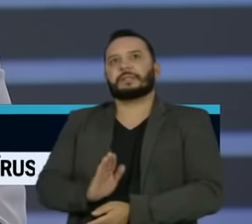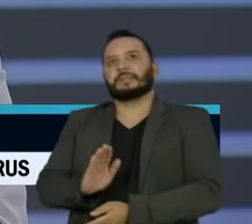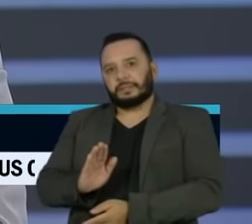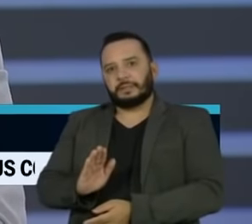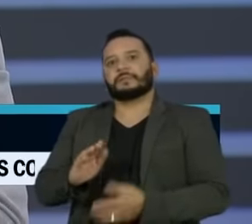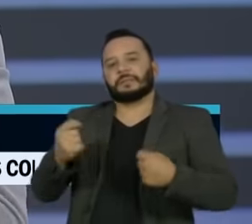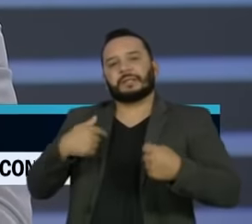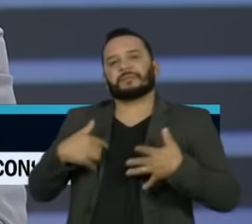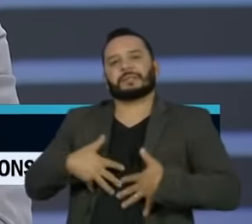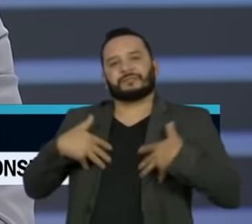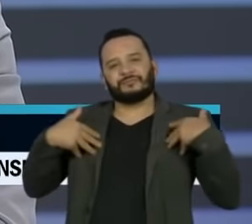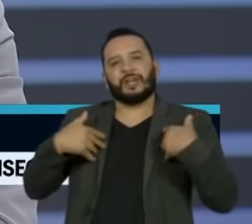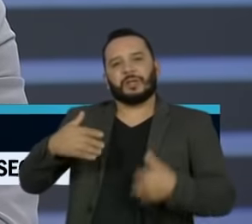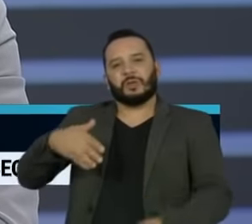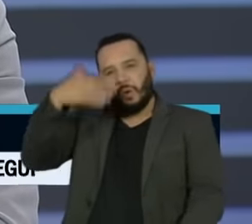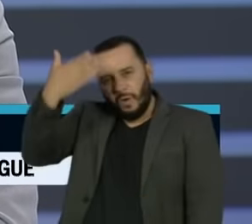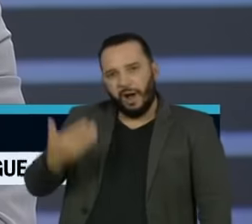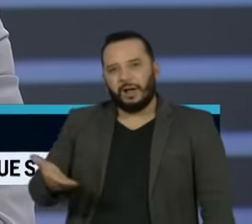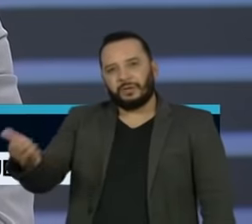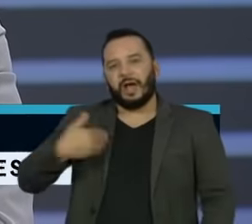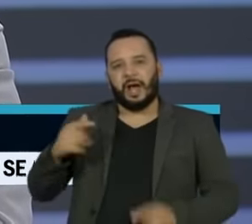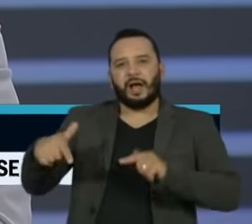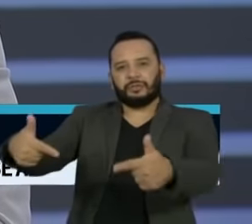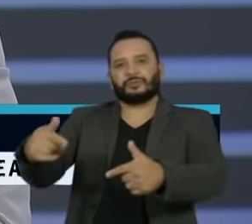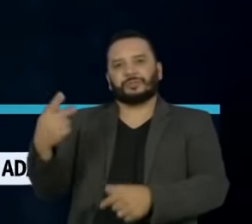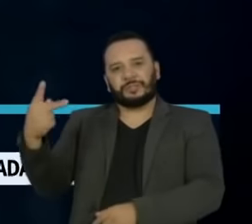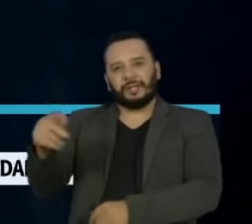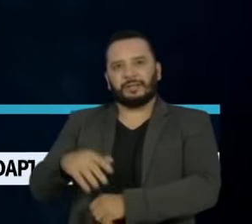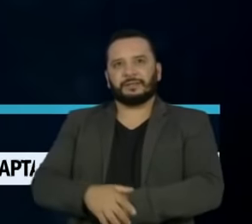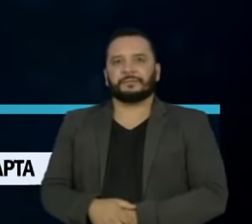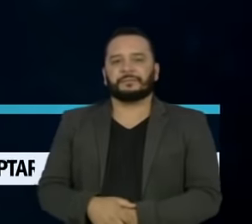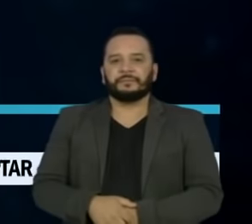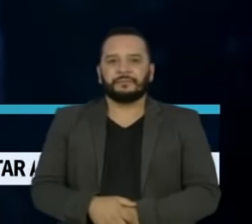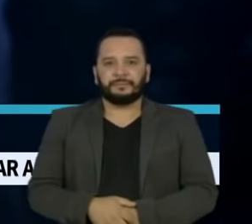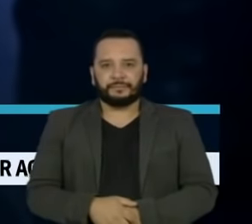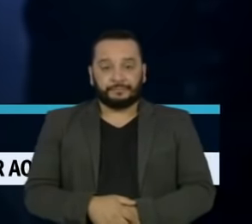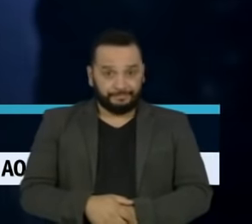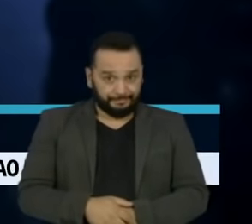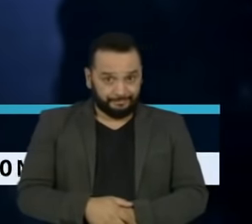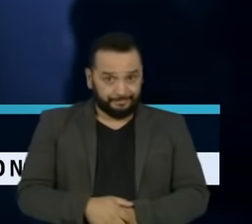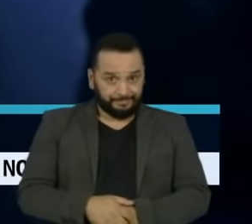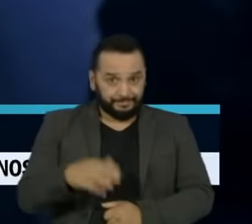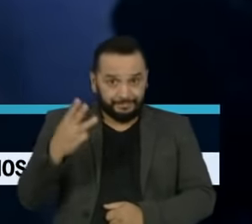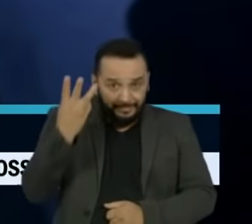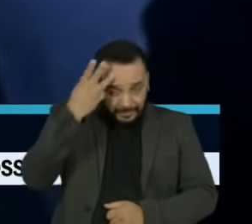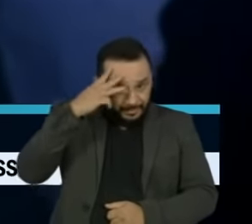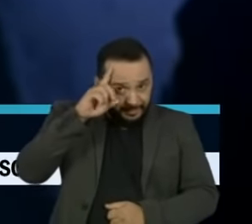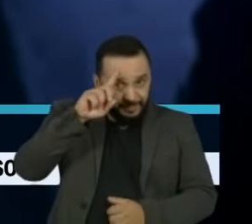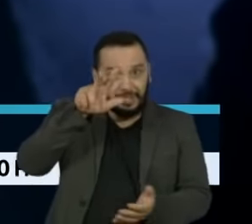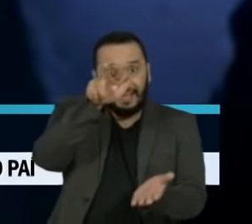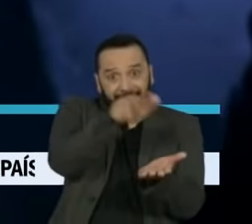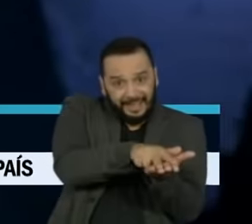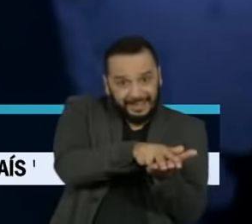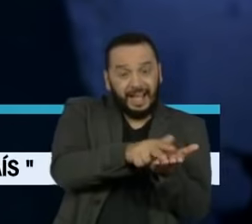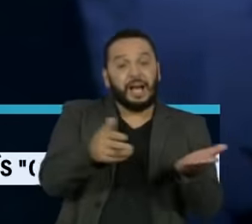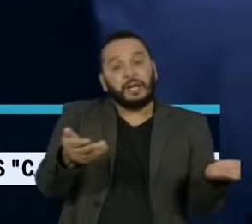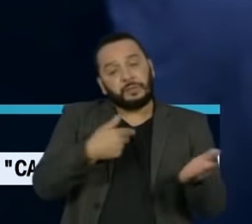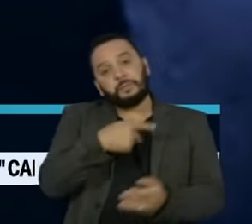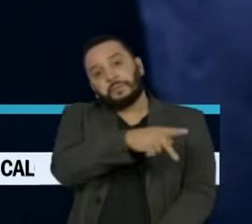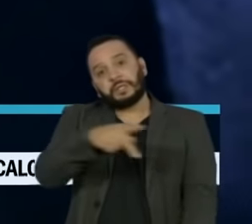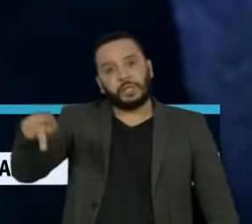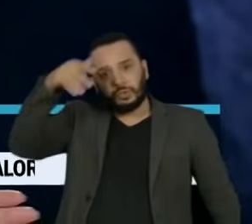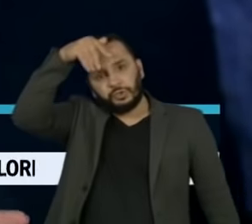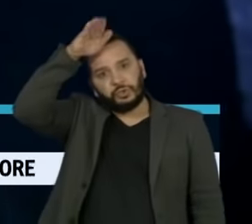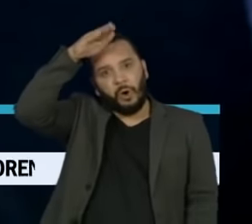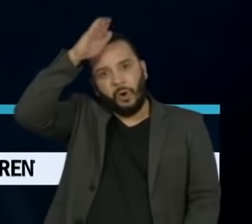satisfeitos e honrados por uma atitude dessa natureza. E depois de três dias internado, o presidente americano, Donald